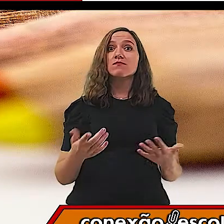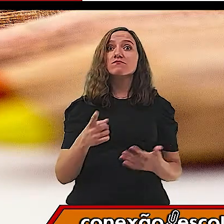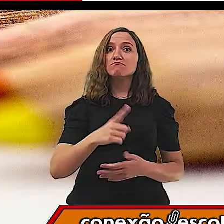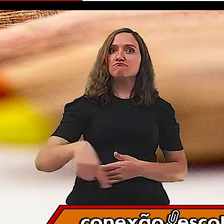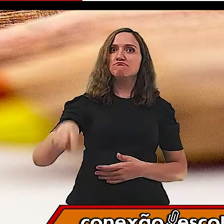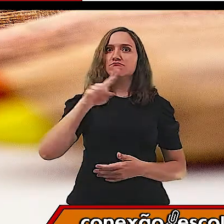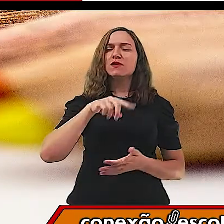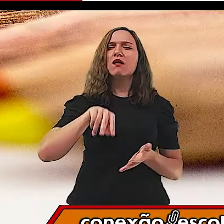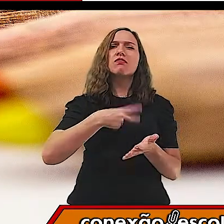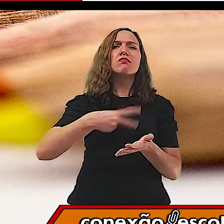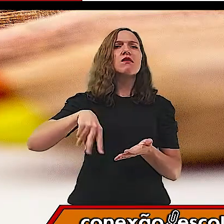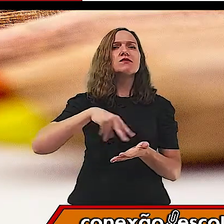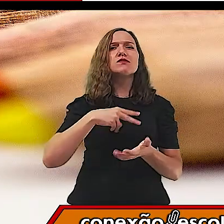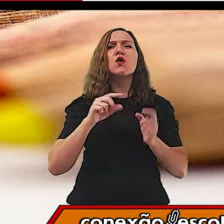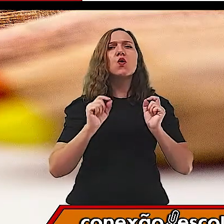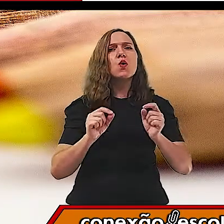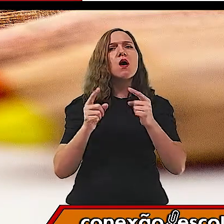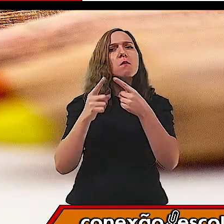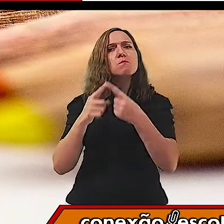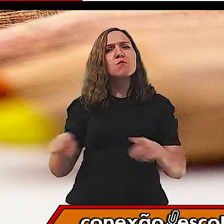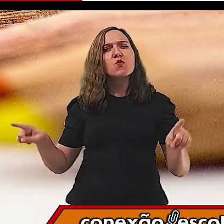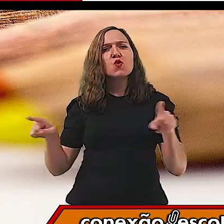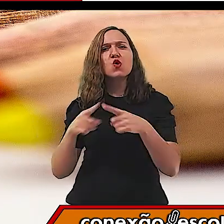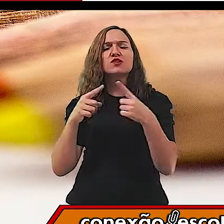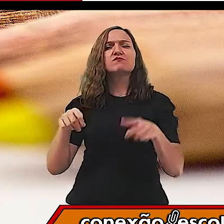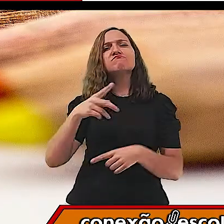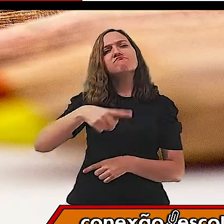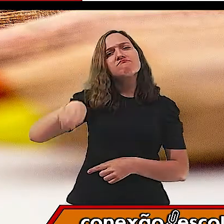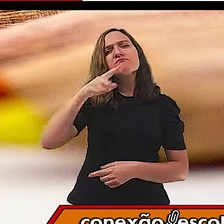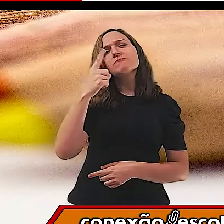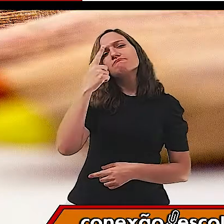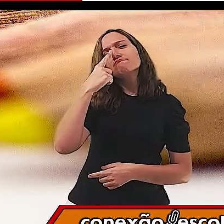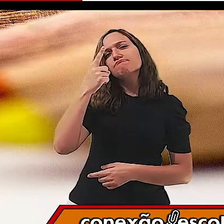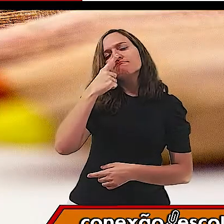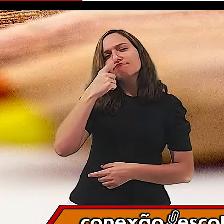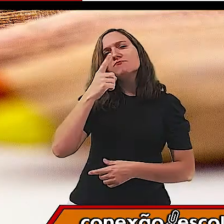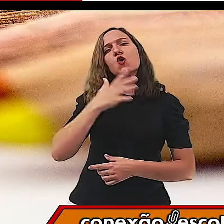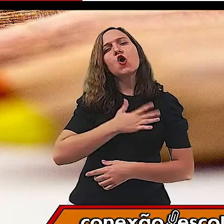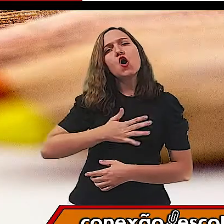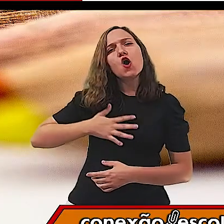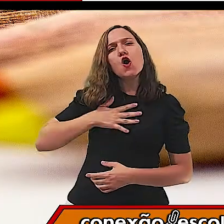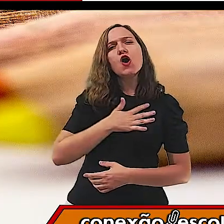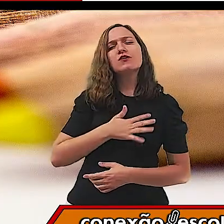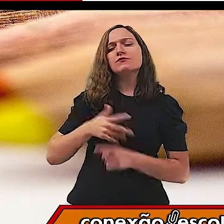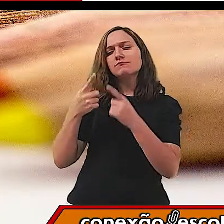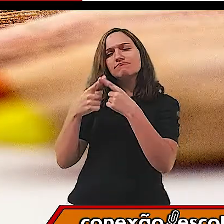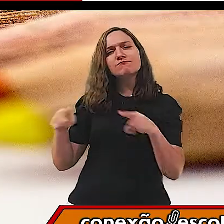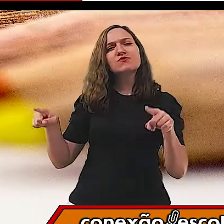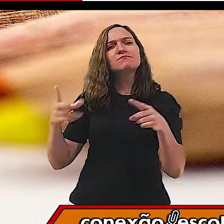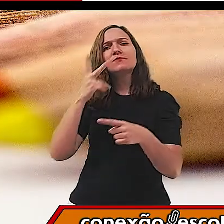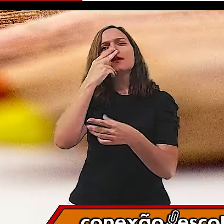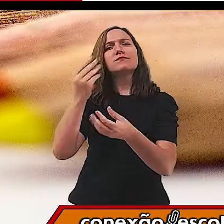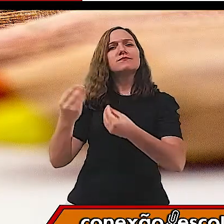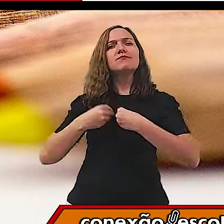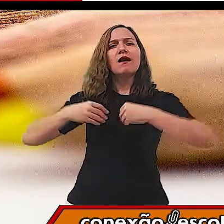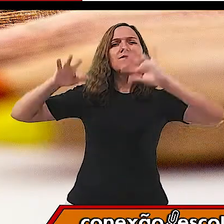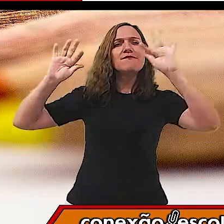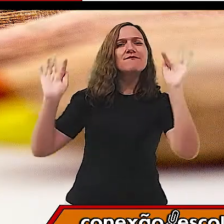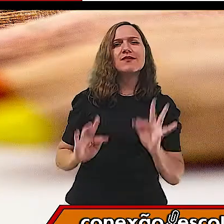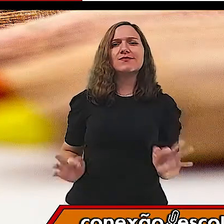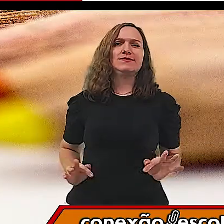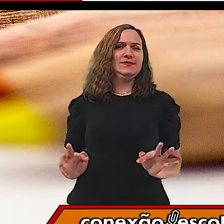vocês vão colocar uma música que vocês se sentem leves, felizes. Para